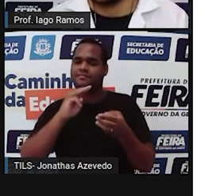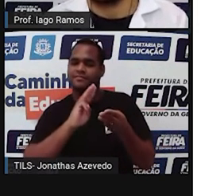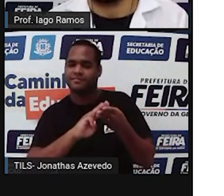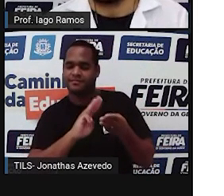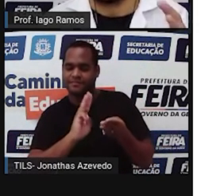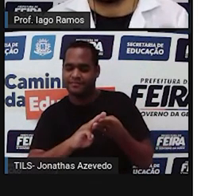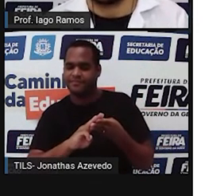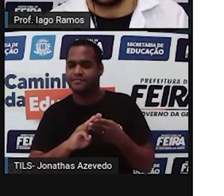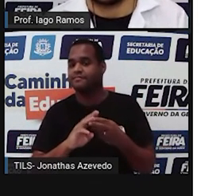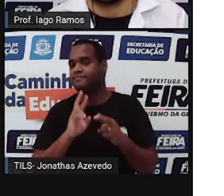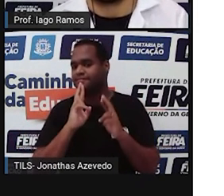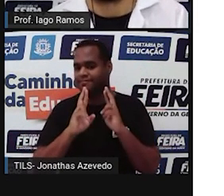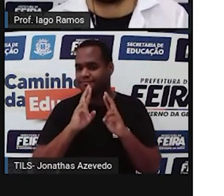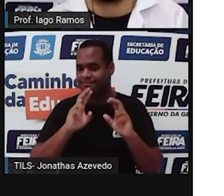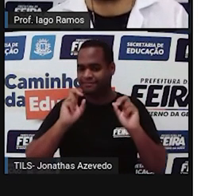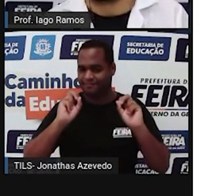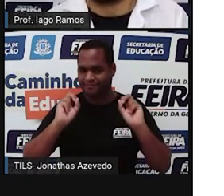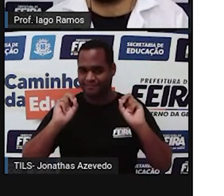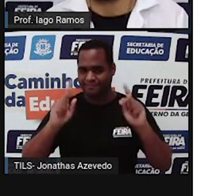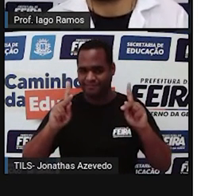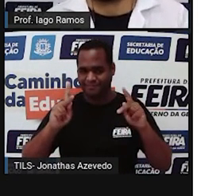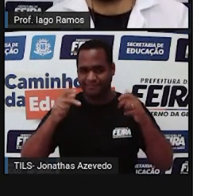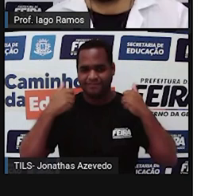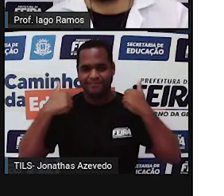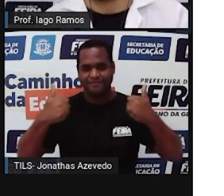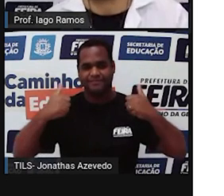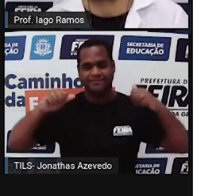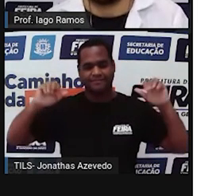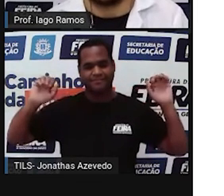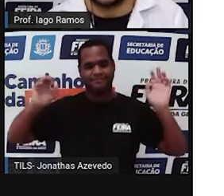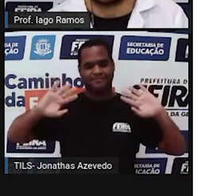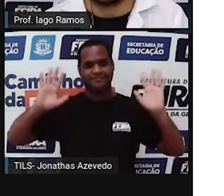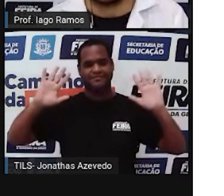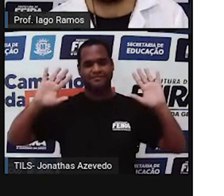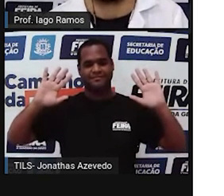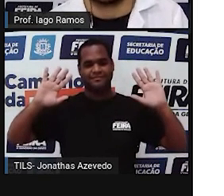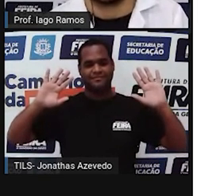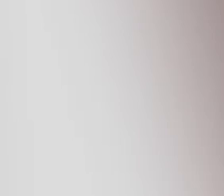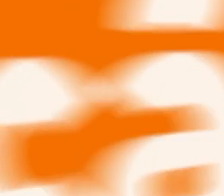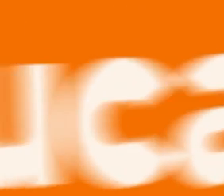matemática é solução. Então é isso aí. Valeu. Bye, bye.